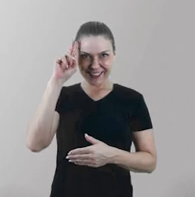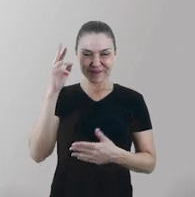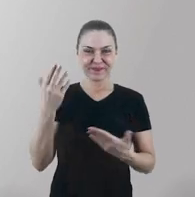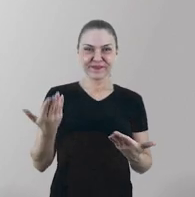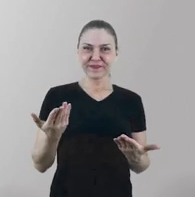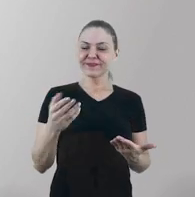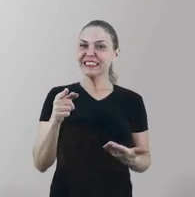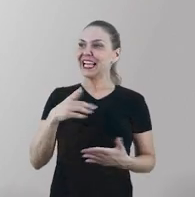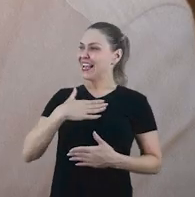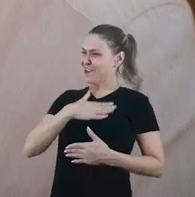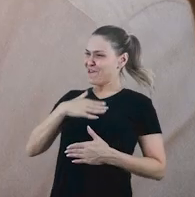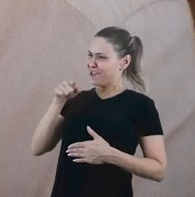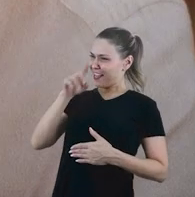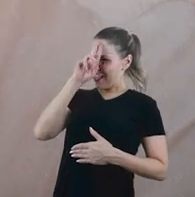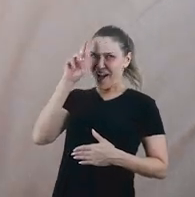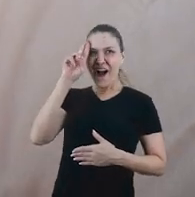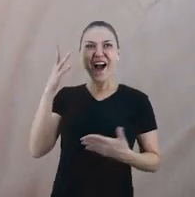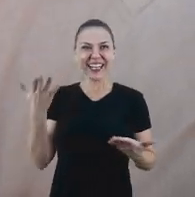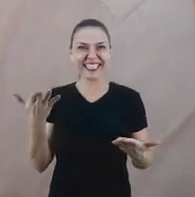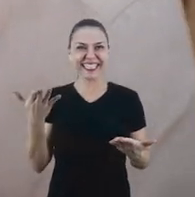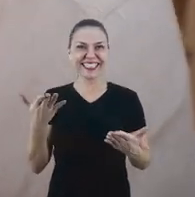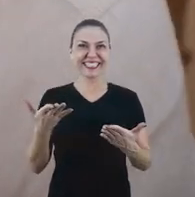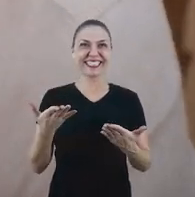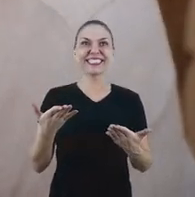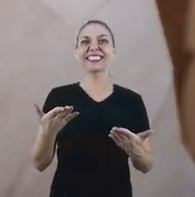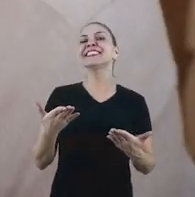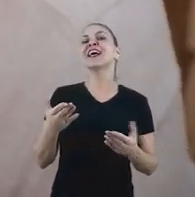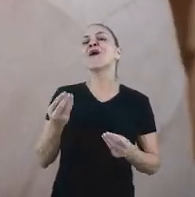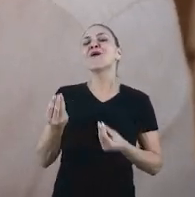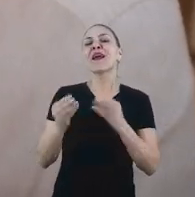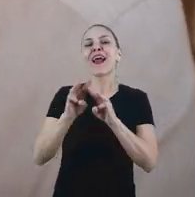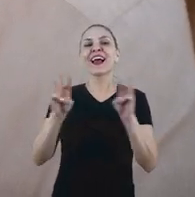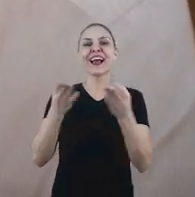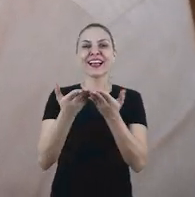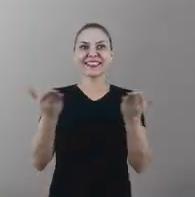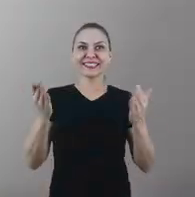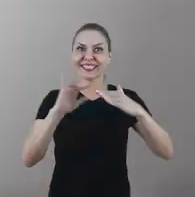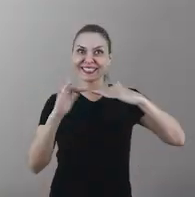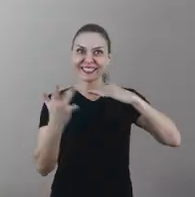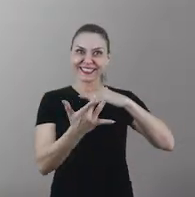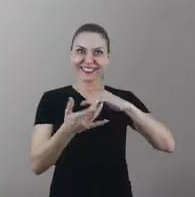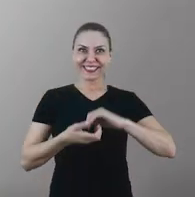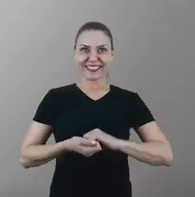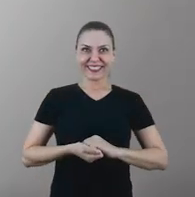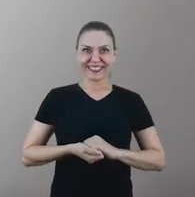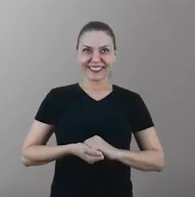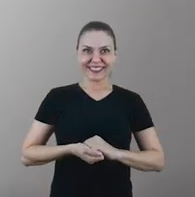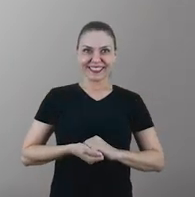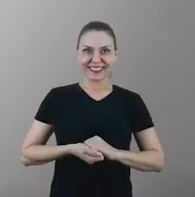Agora é Roque. Gostei desse Roque. Acesse nossas redes sociais.